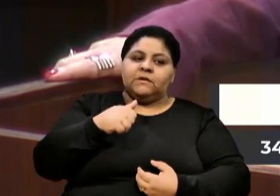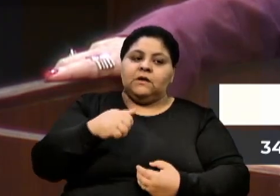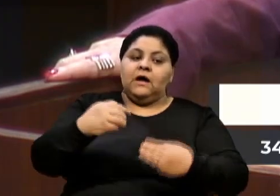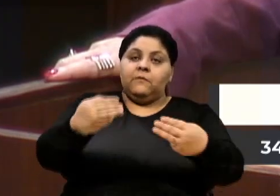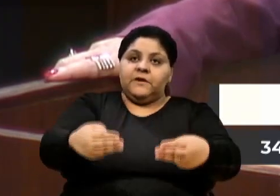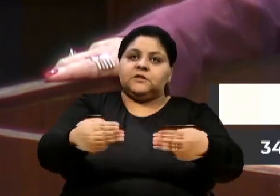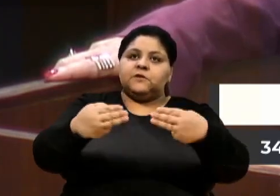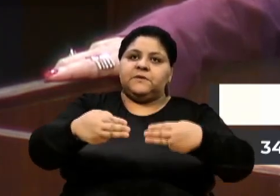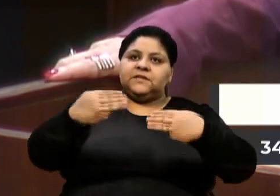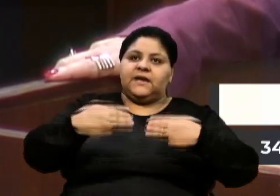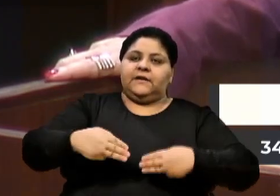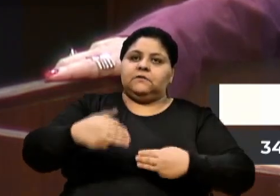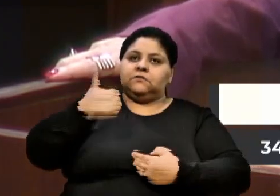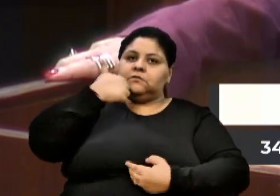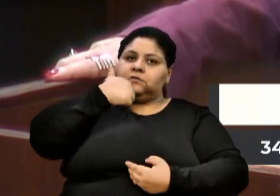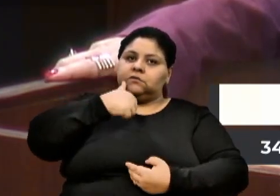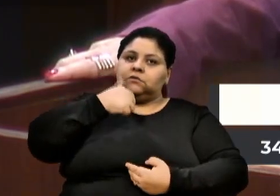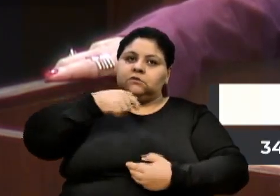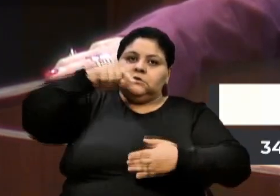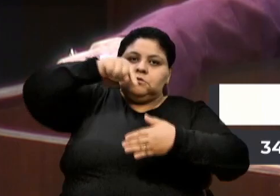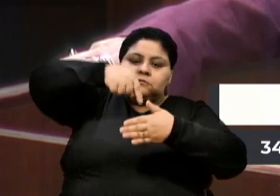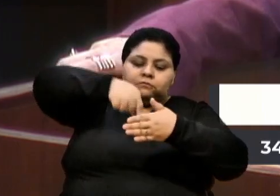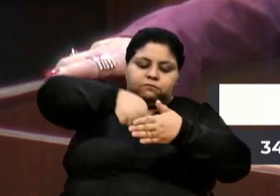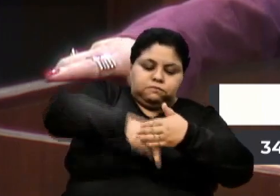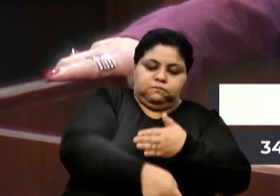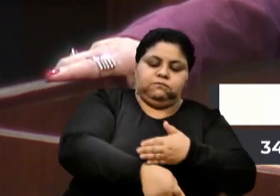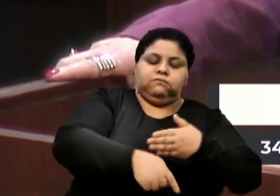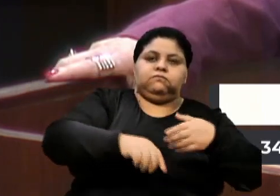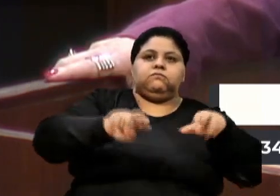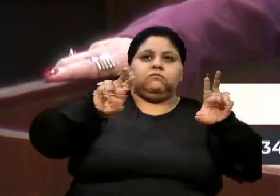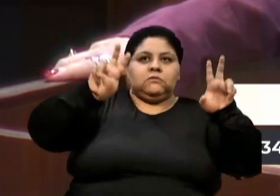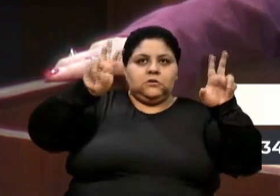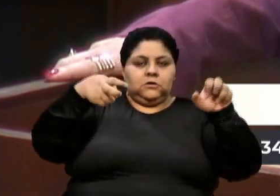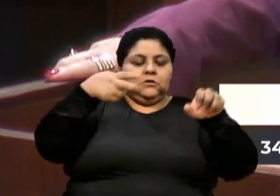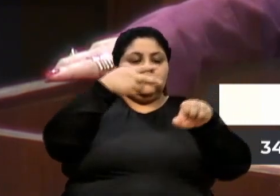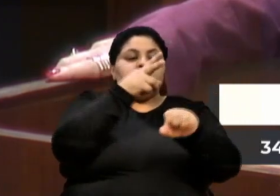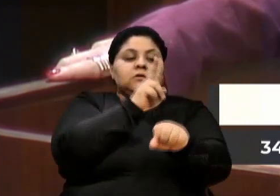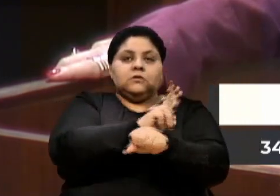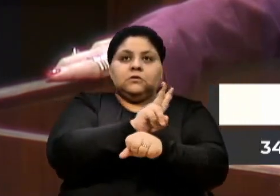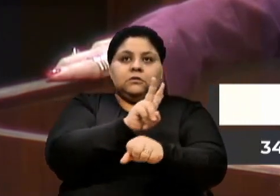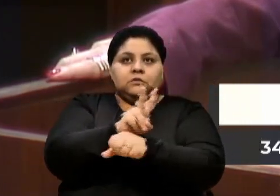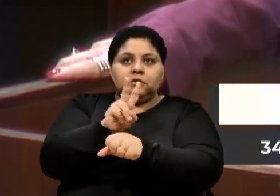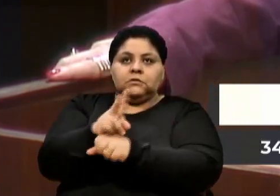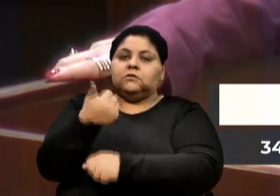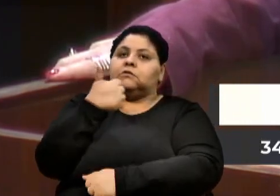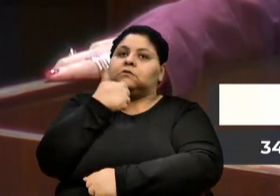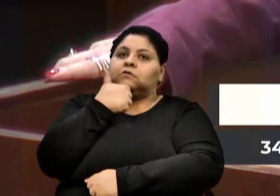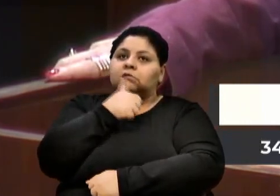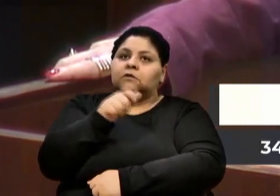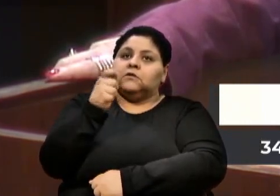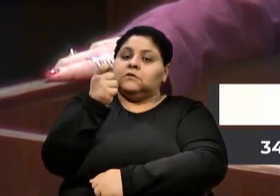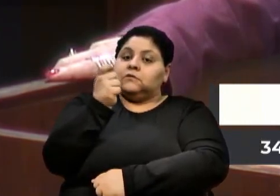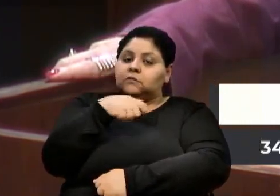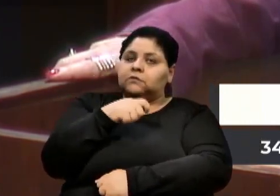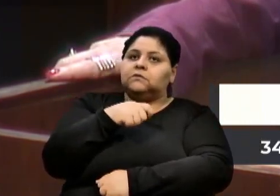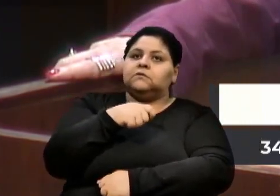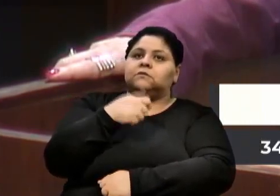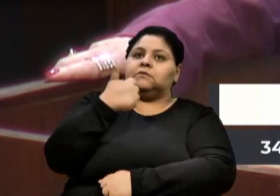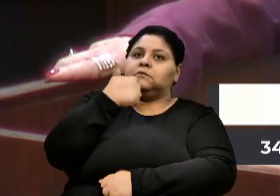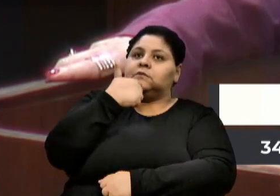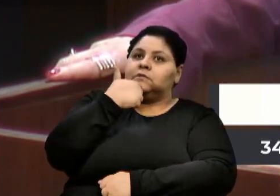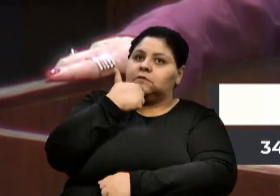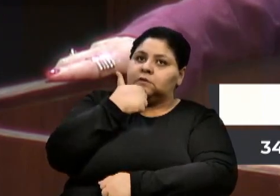se aprofunde esse tema tão importante, que é a questão do cuidado que as mulheres precisam e o do cuidado que as mulheres